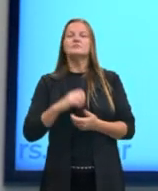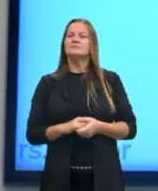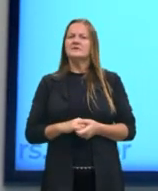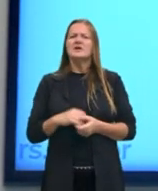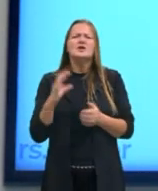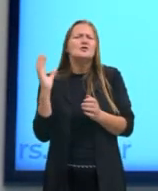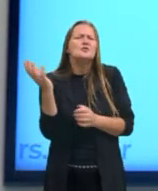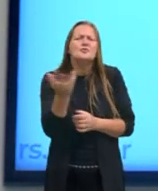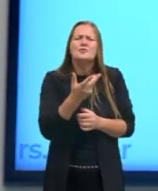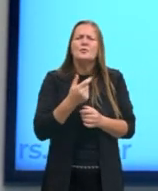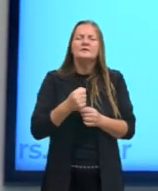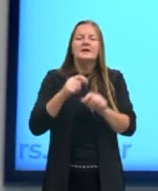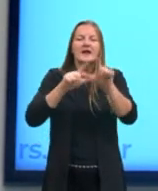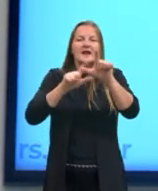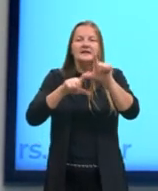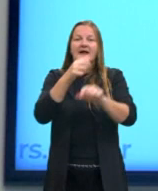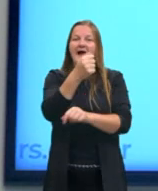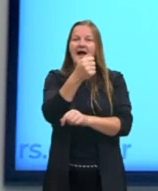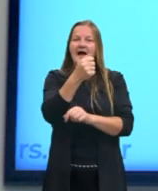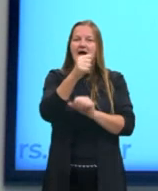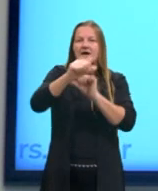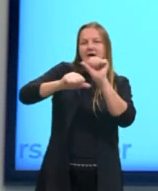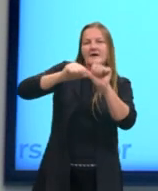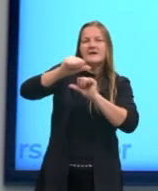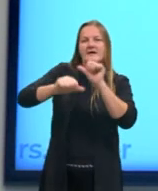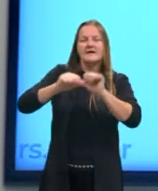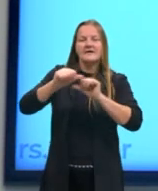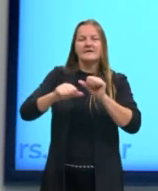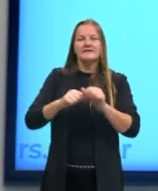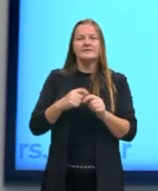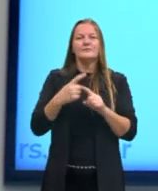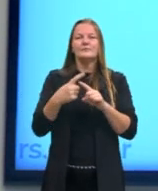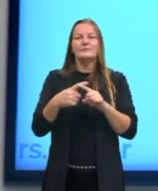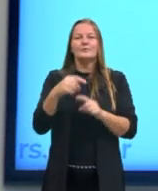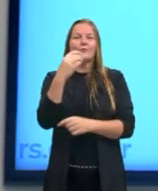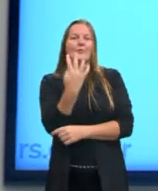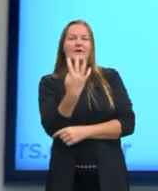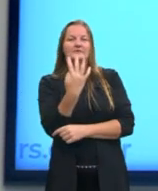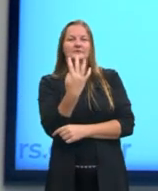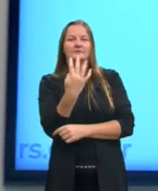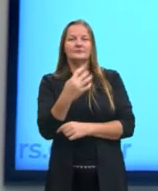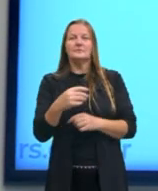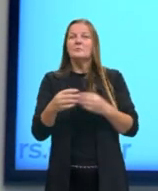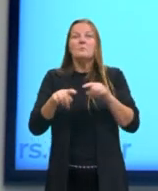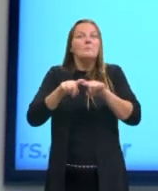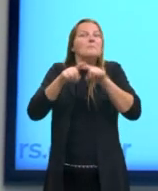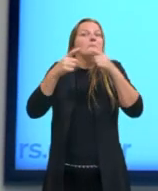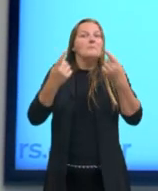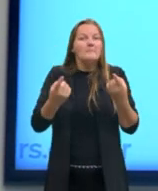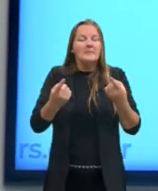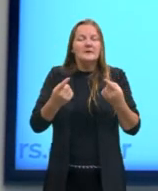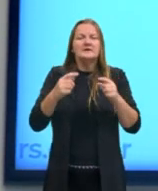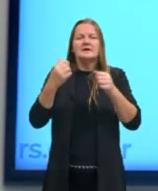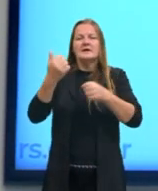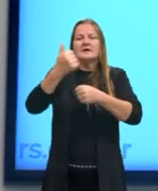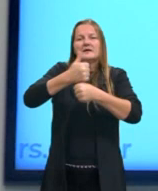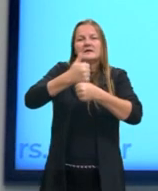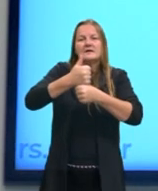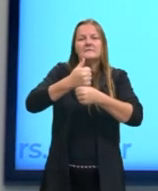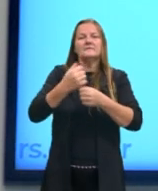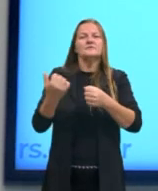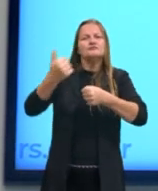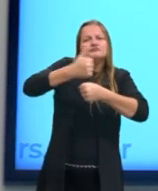Todas as letras A foram trocadas por 4. E assim as letras O